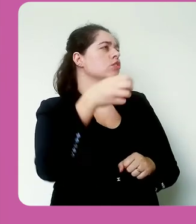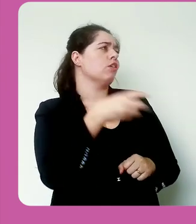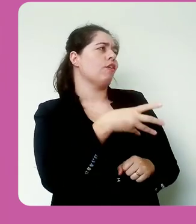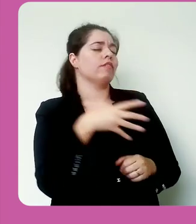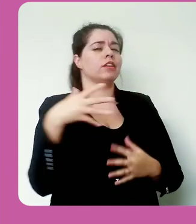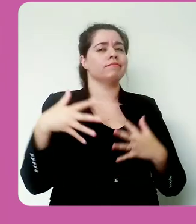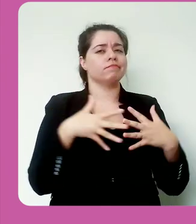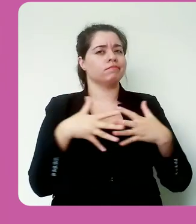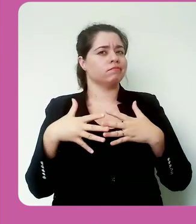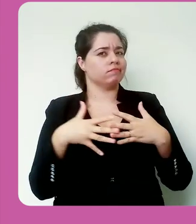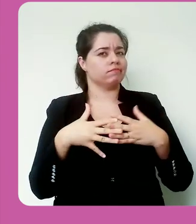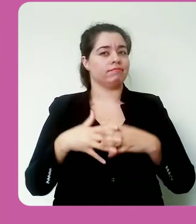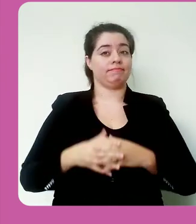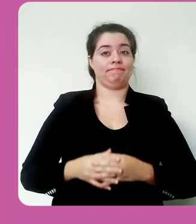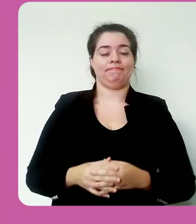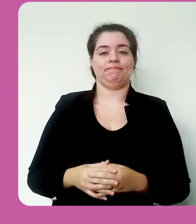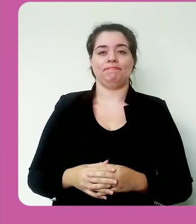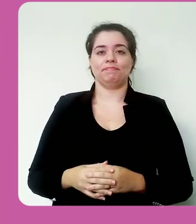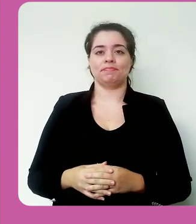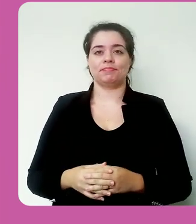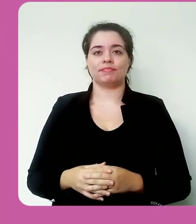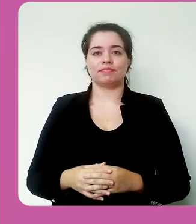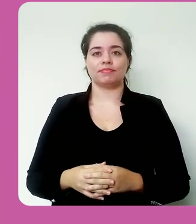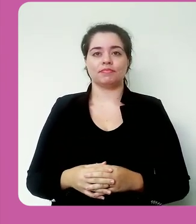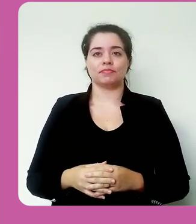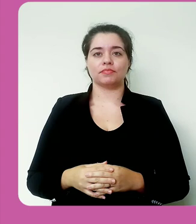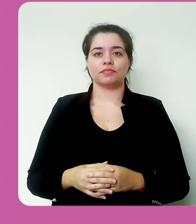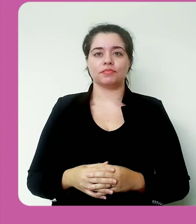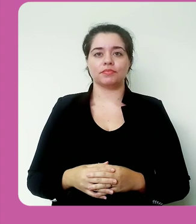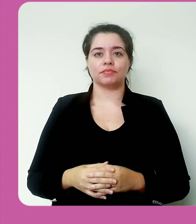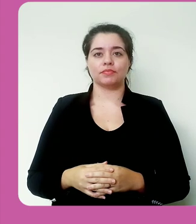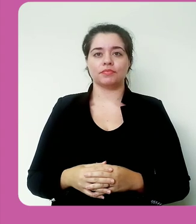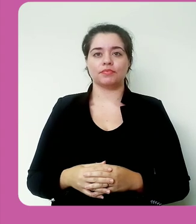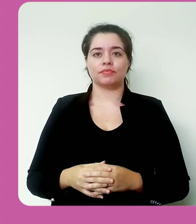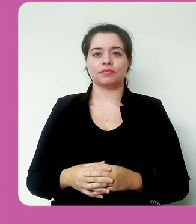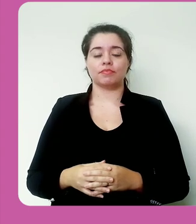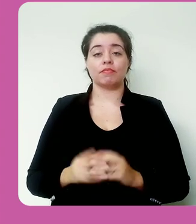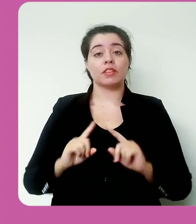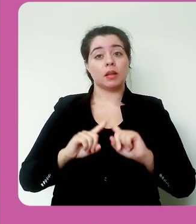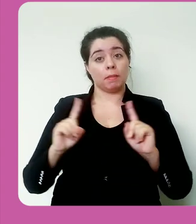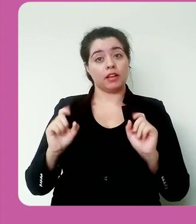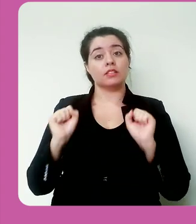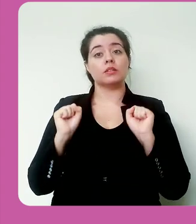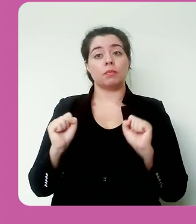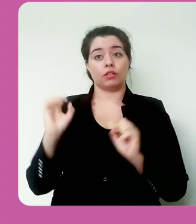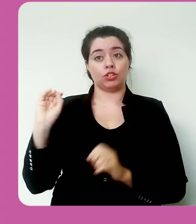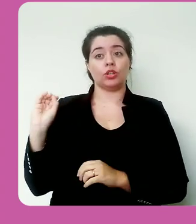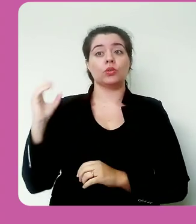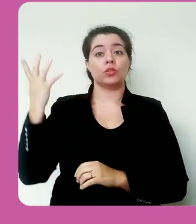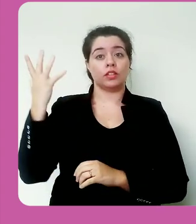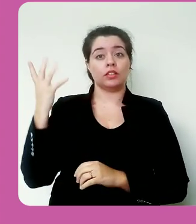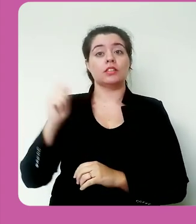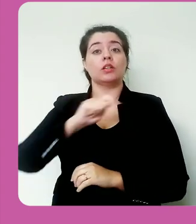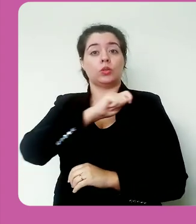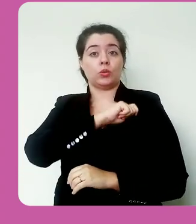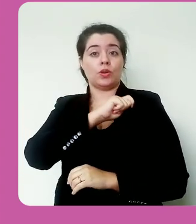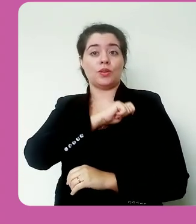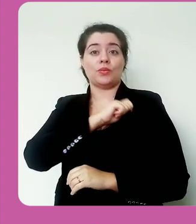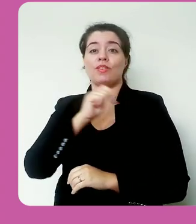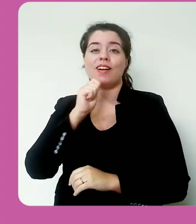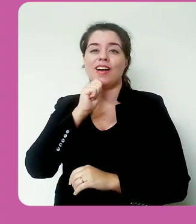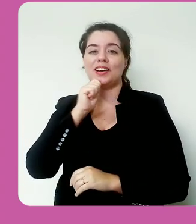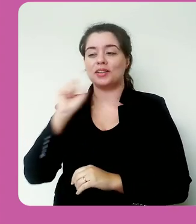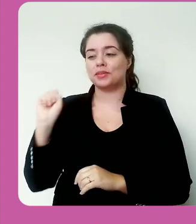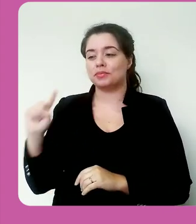uma outra versão, né? Não, é, isso não é verdade. Mas o que pode acontecer é que